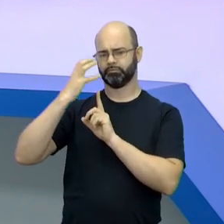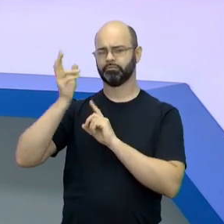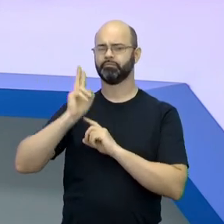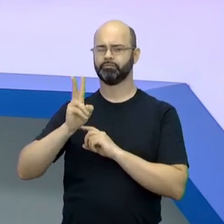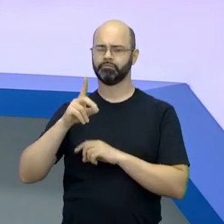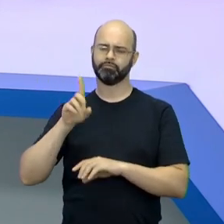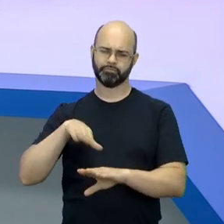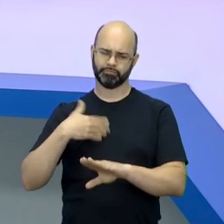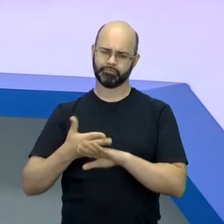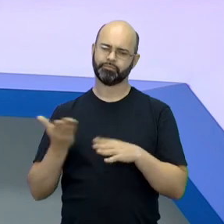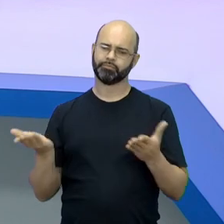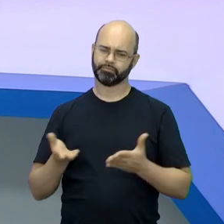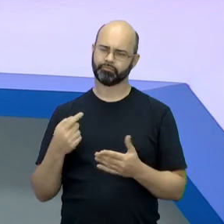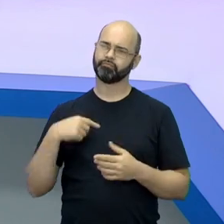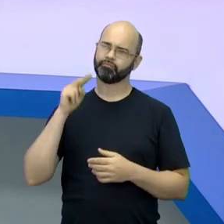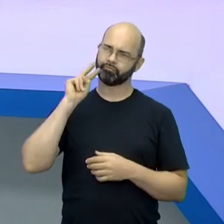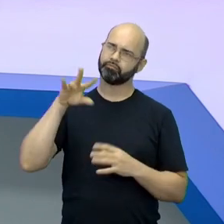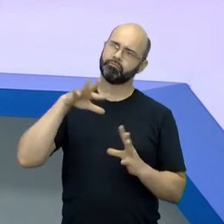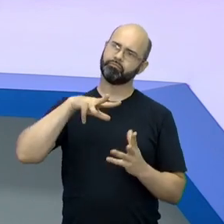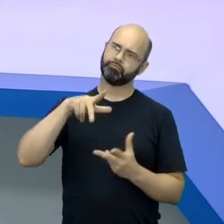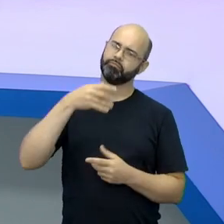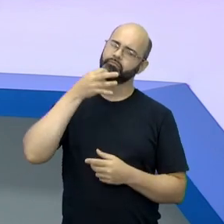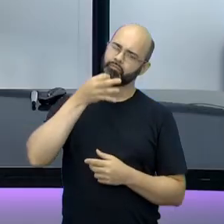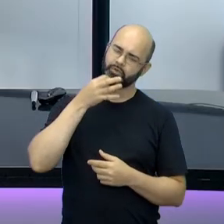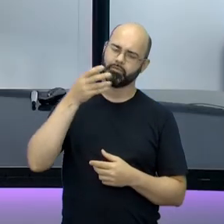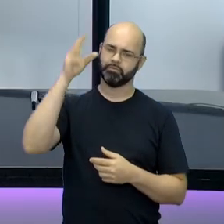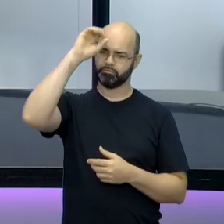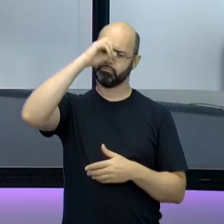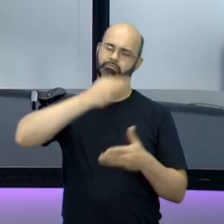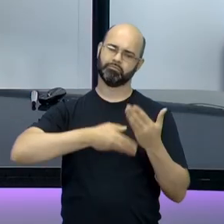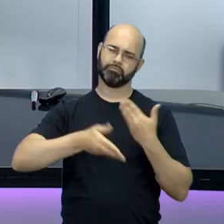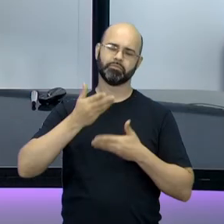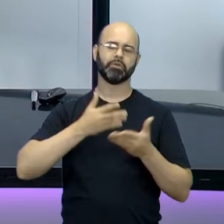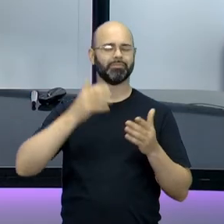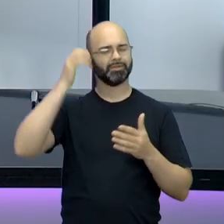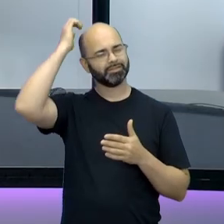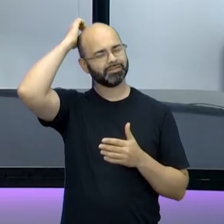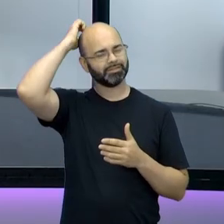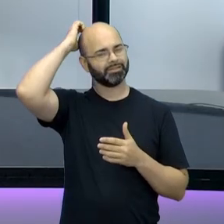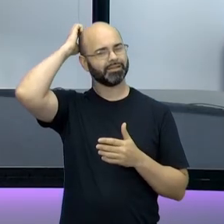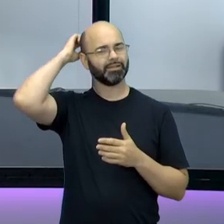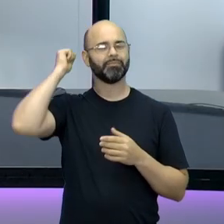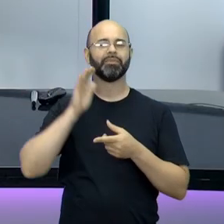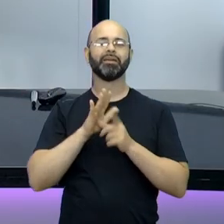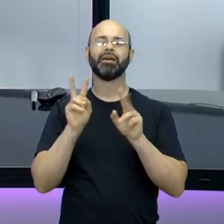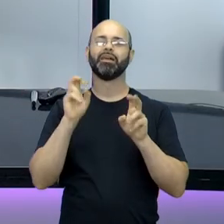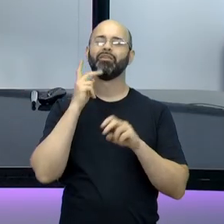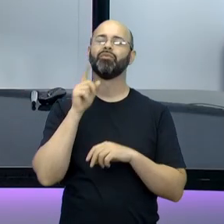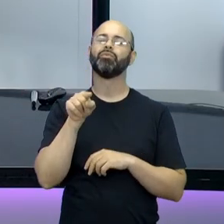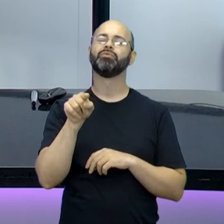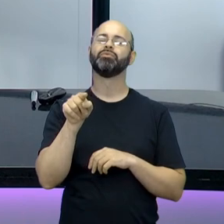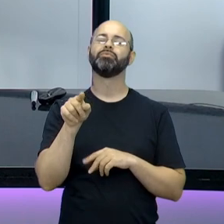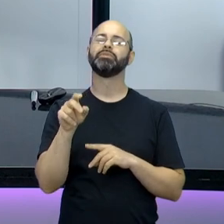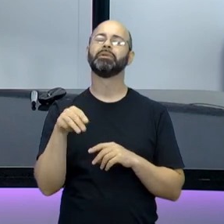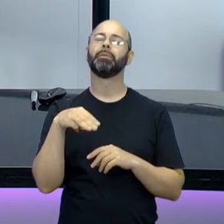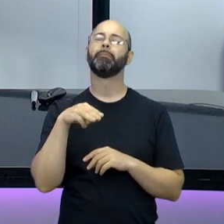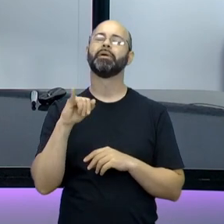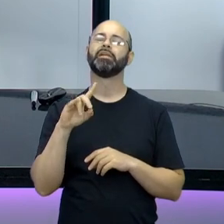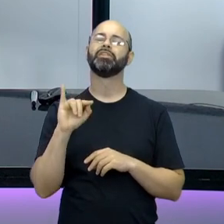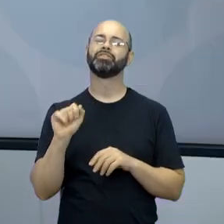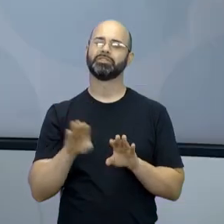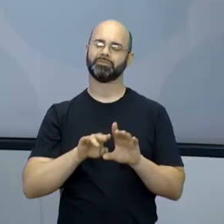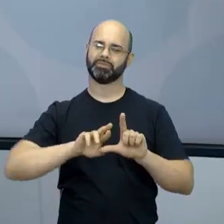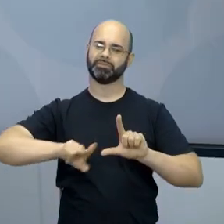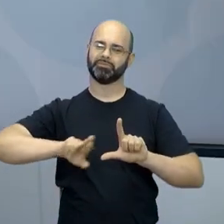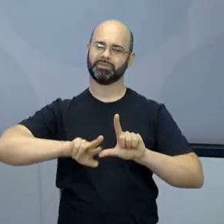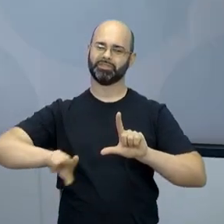onde a gente consegue perceber o mundo e discutir o mundo, mas eu acho que agora o cinema também, assim como a gente falou da mídia já, É verdade. passou a influenciado pelo... Eu